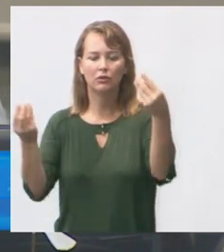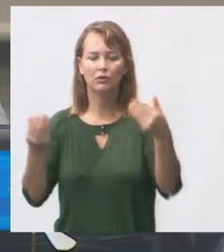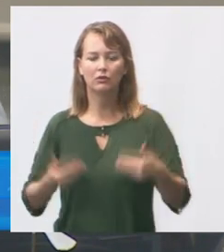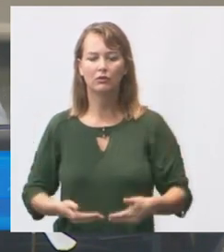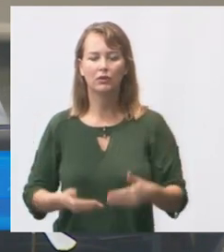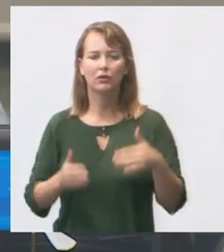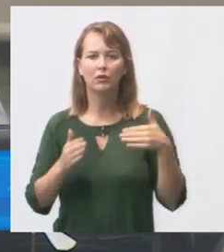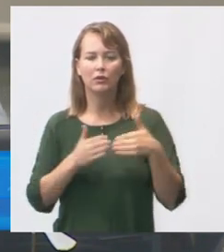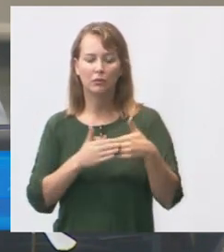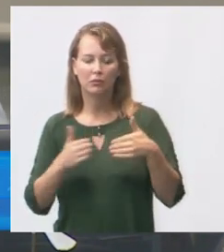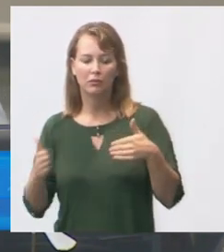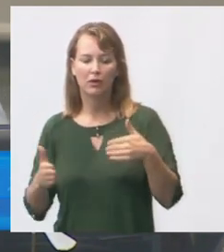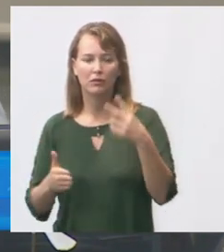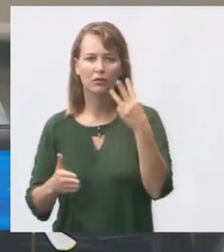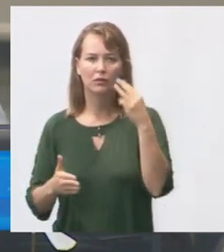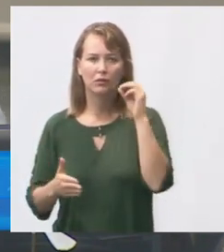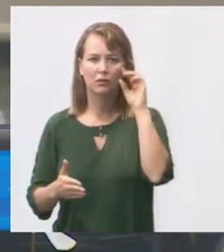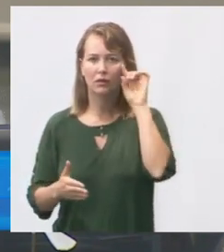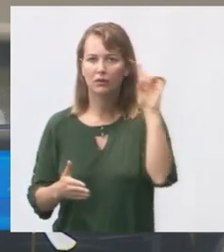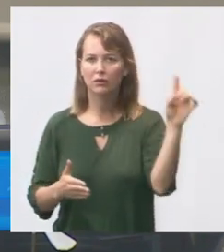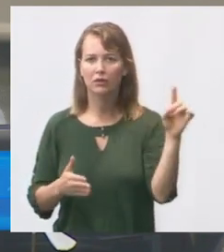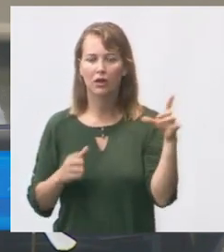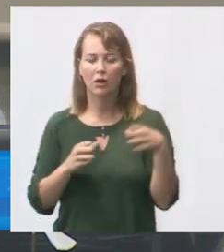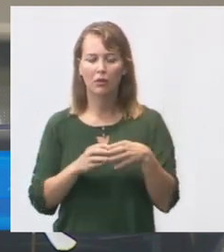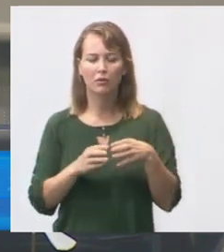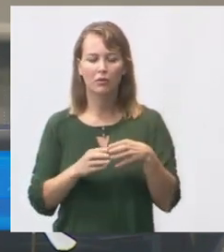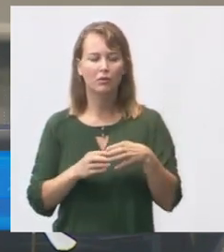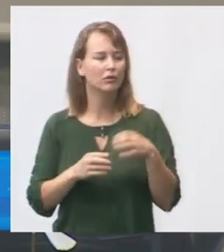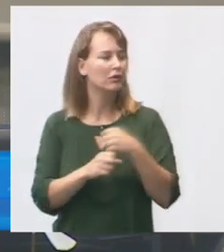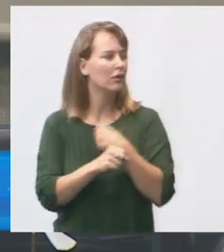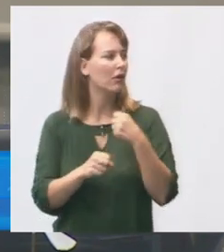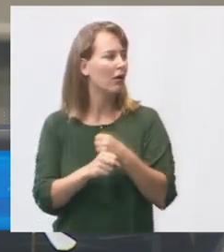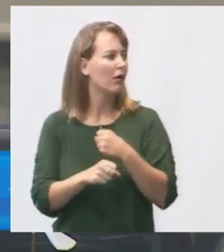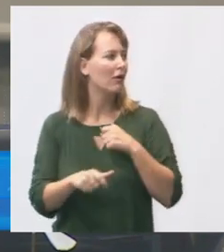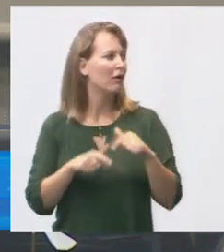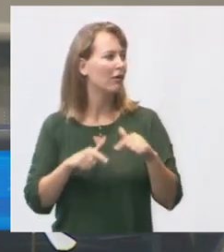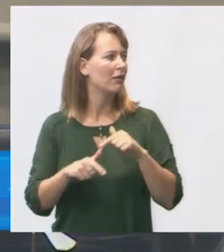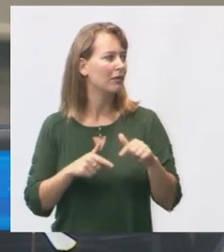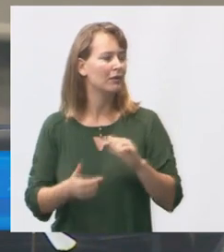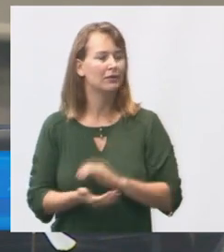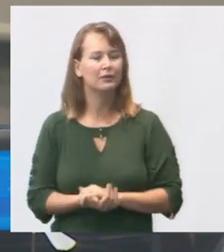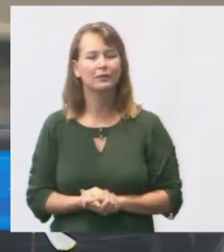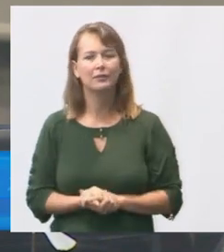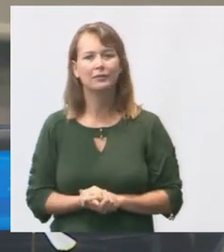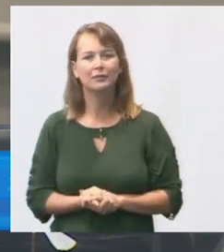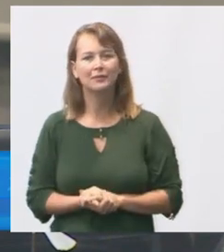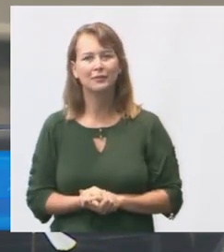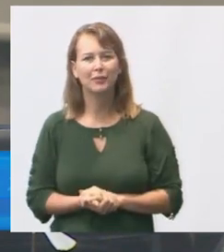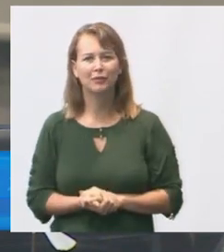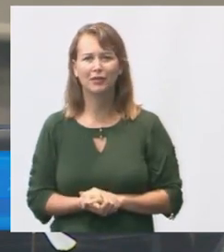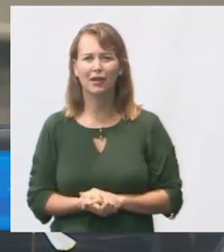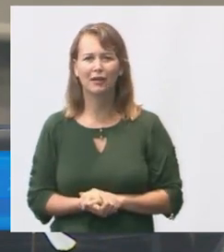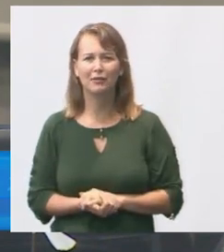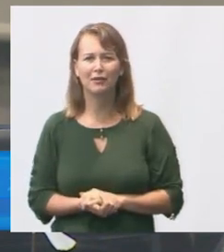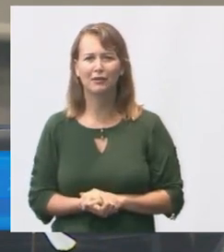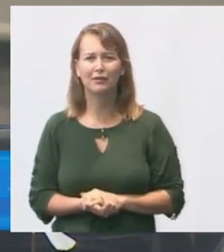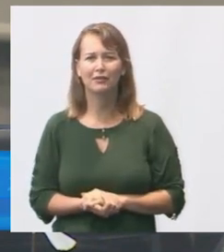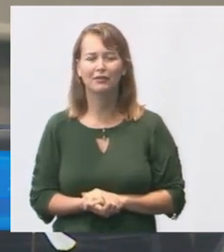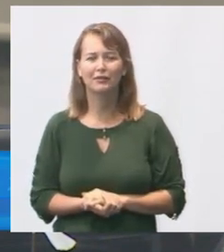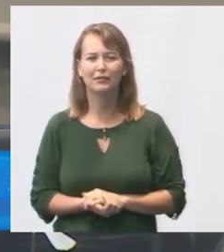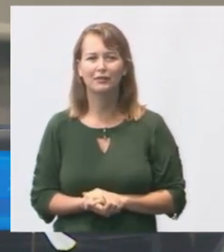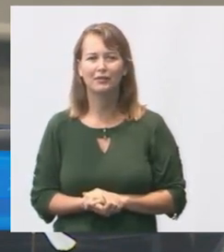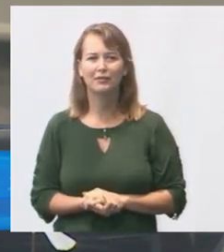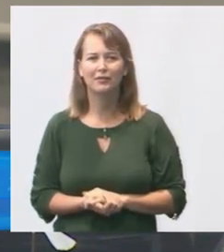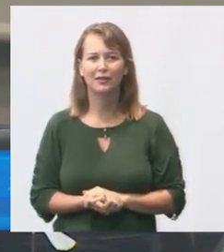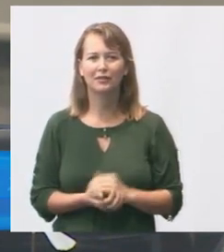30 dias na comissão de obras e serviços nada Rony passar para o Rony para depois